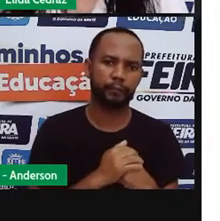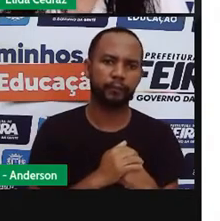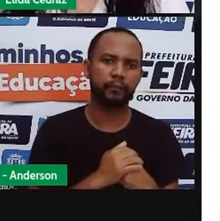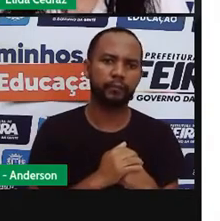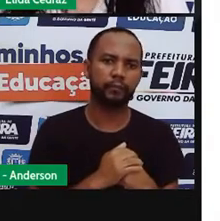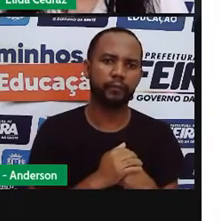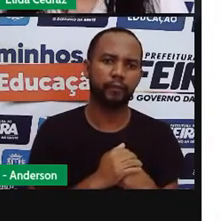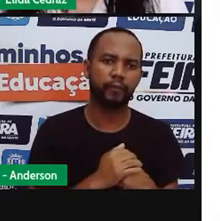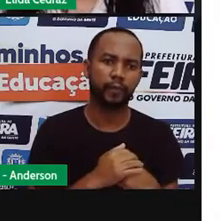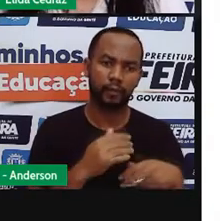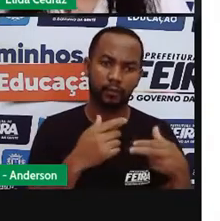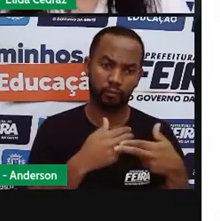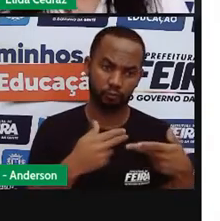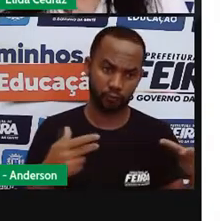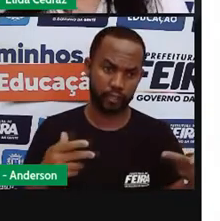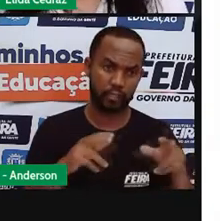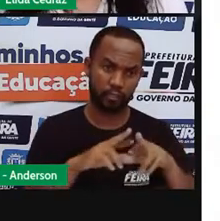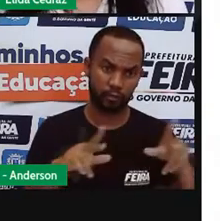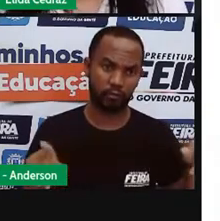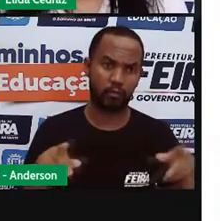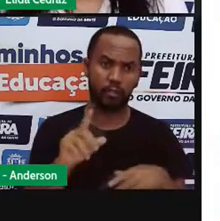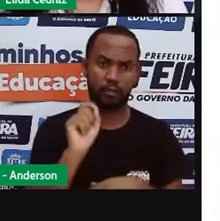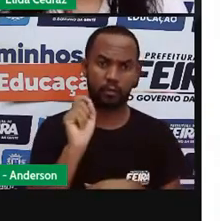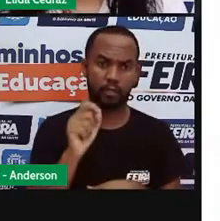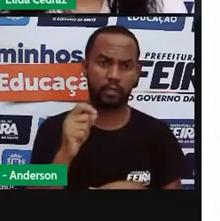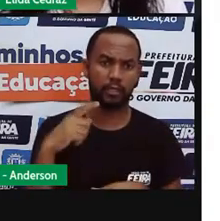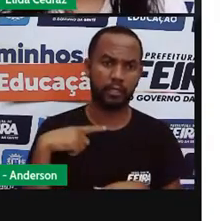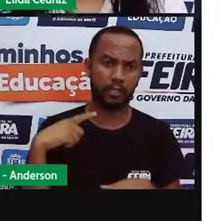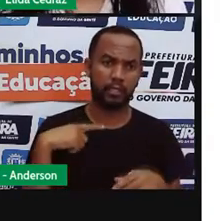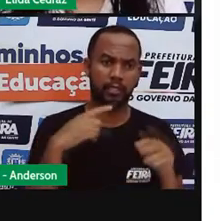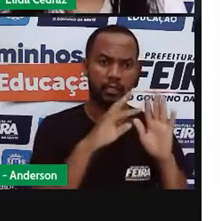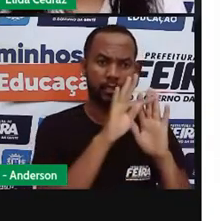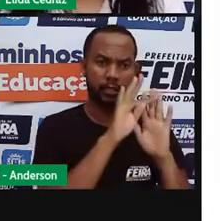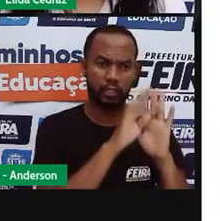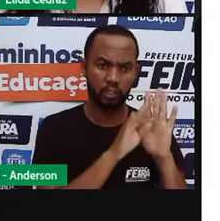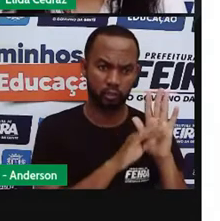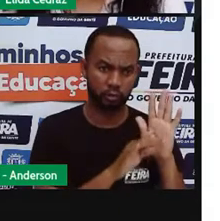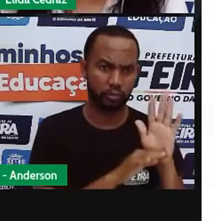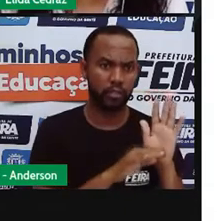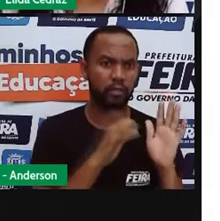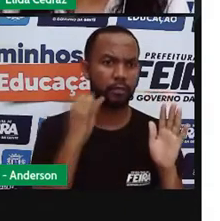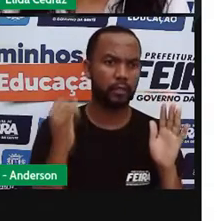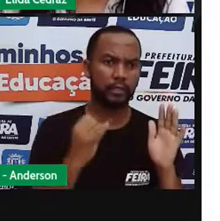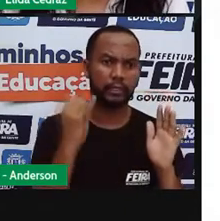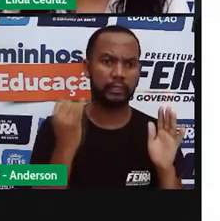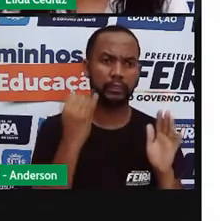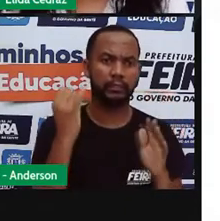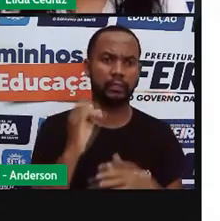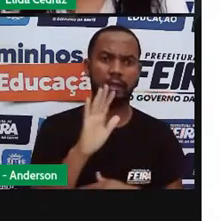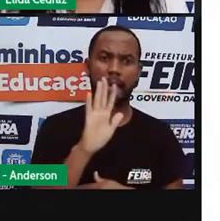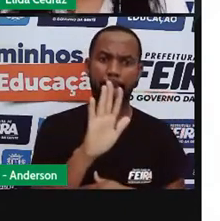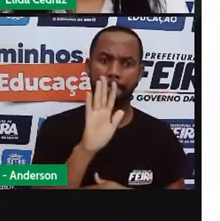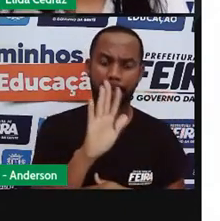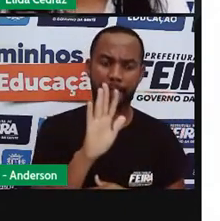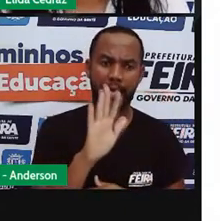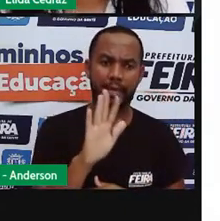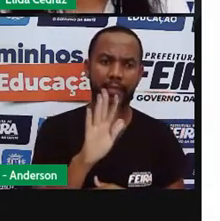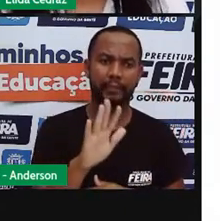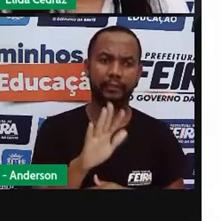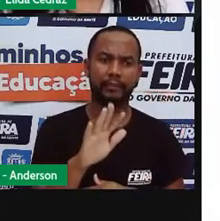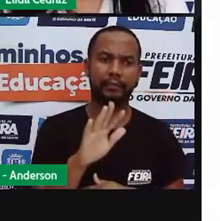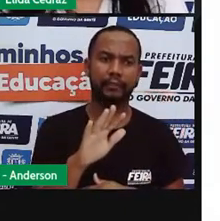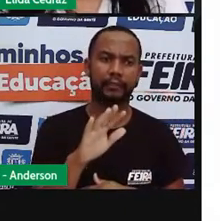Essas características fazem parte dos textos instrucionais, mas a característica